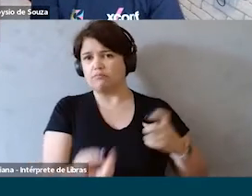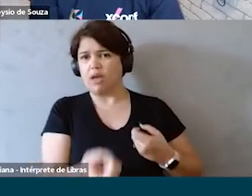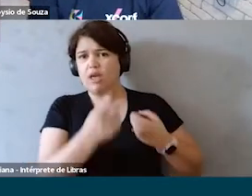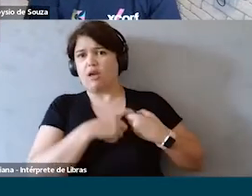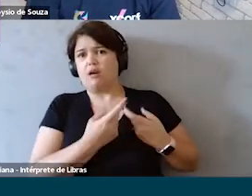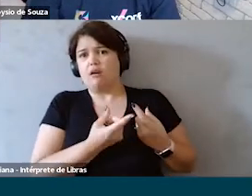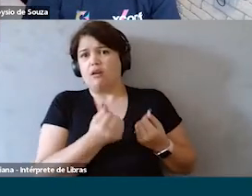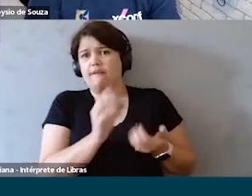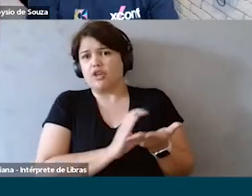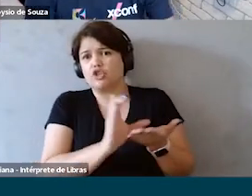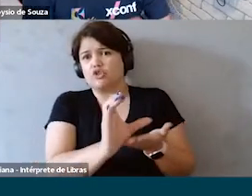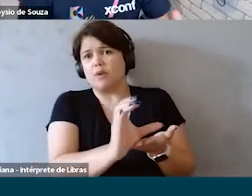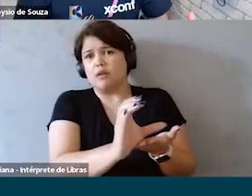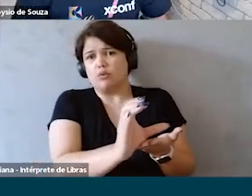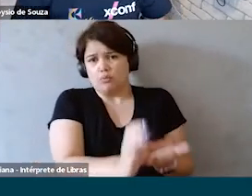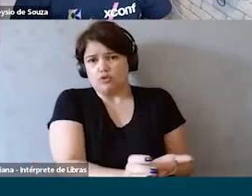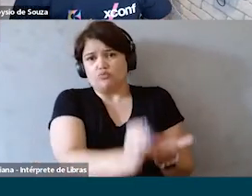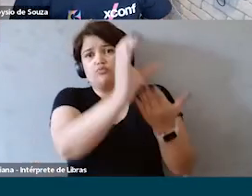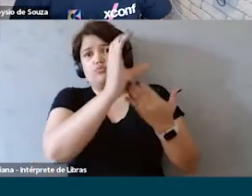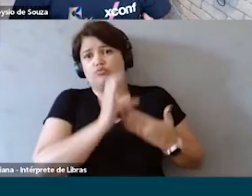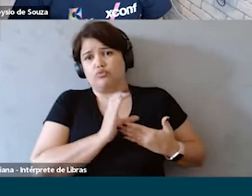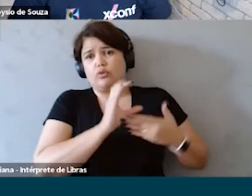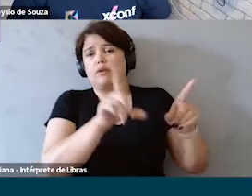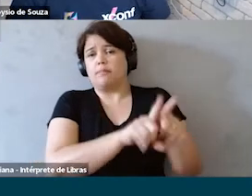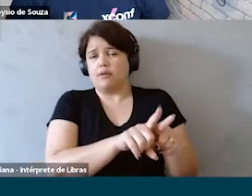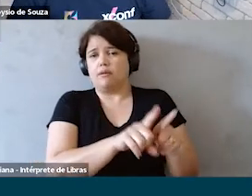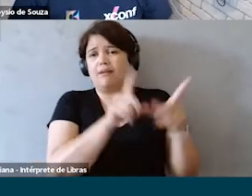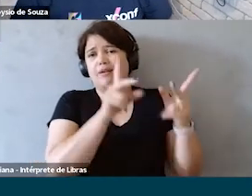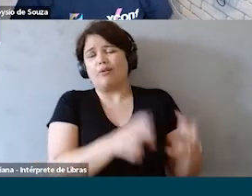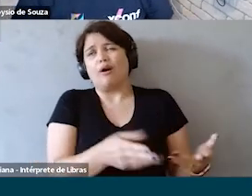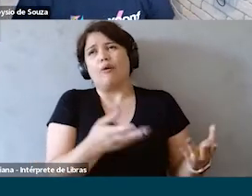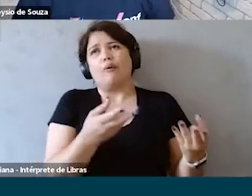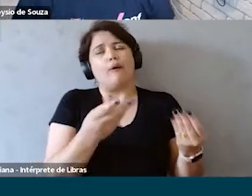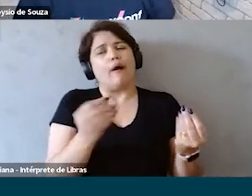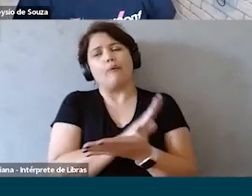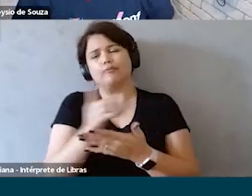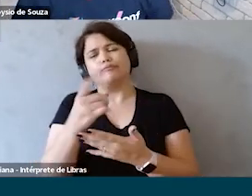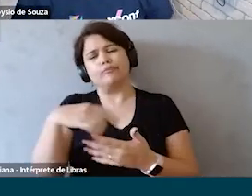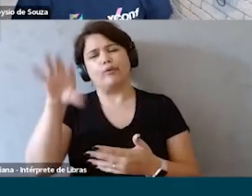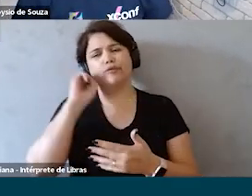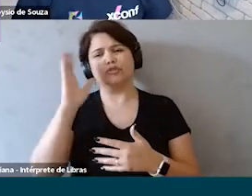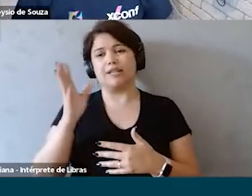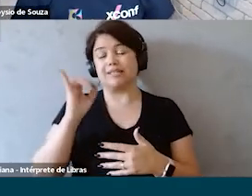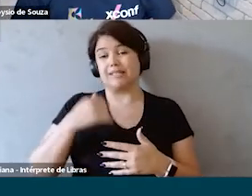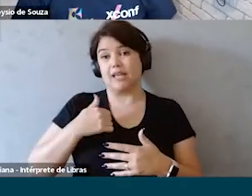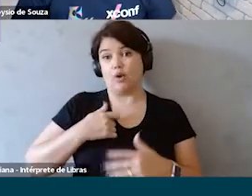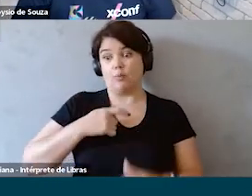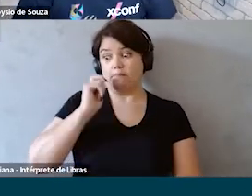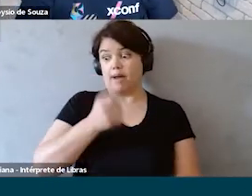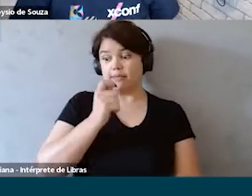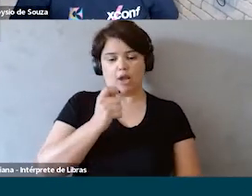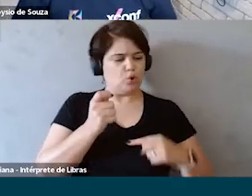de retorno de investimento porque é muito para fugir daquela máxima que eu acho que muitos já ouviram se eu sou